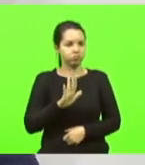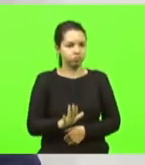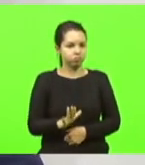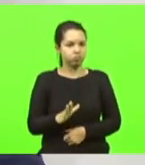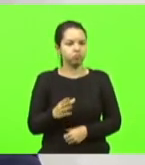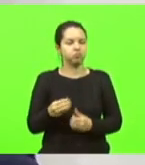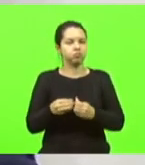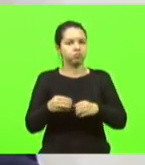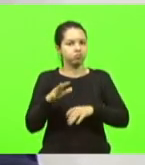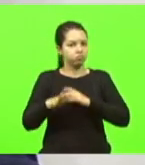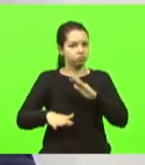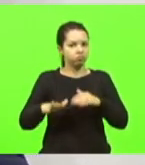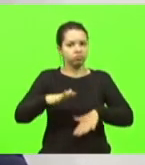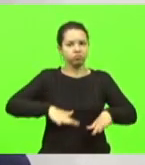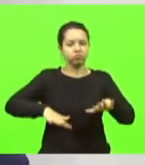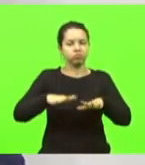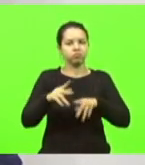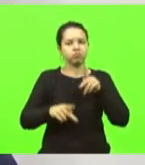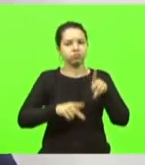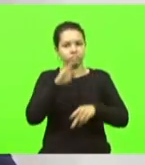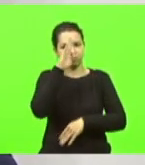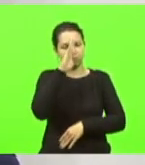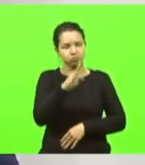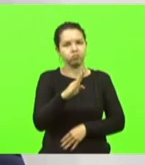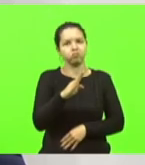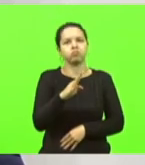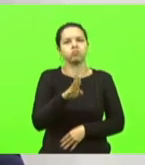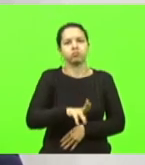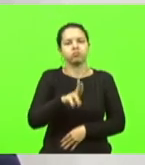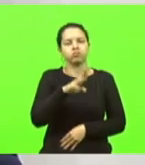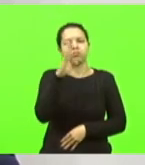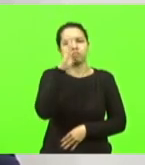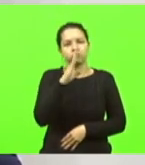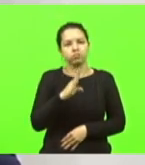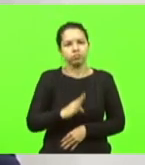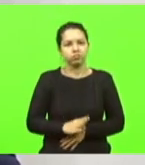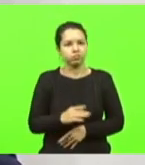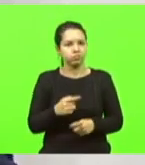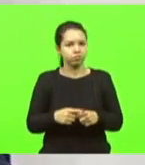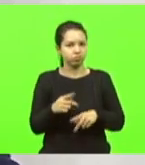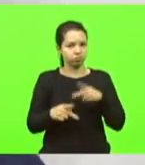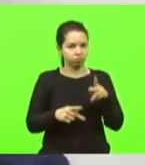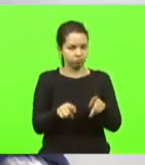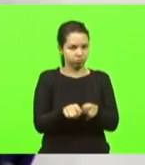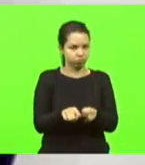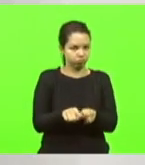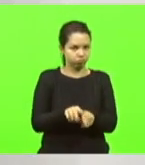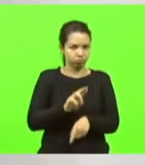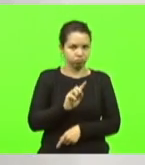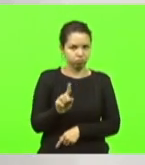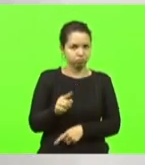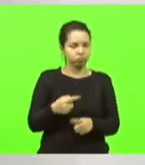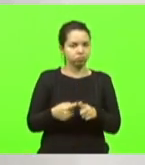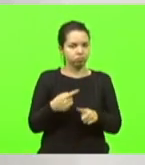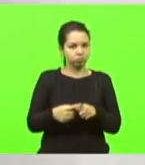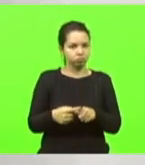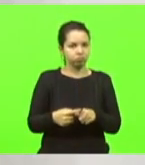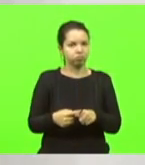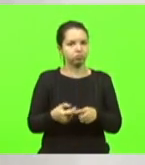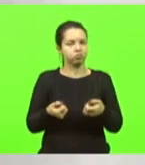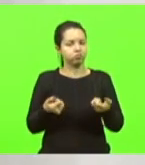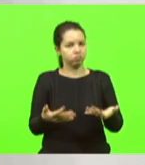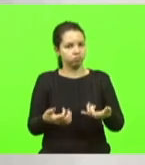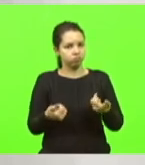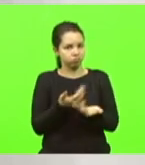população e, principalmente, para usuários brasileiros. E por que não a população? Porque esse custo dessas